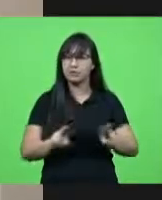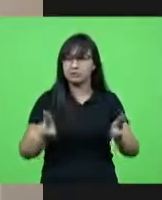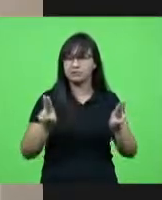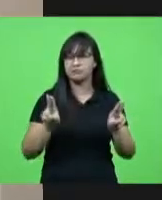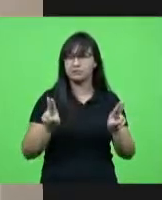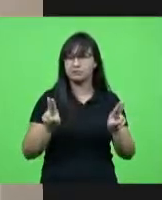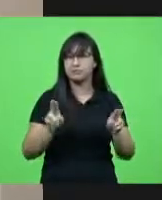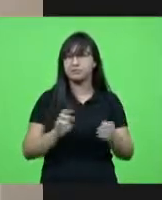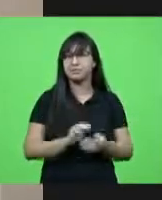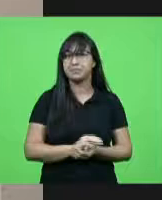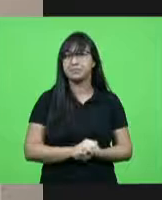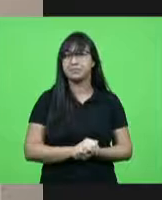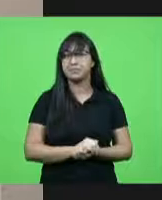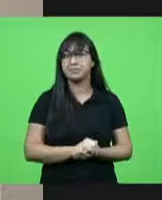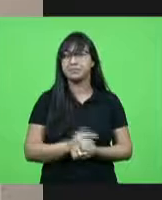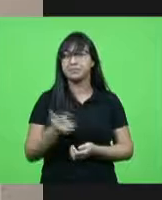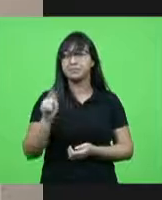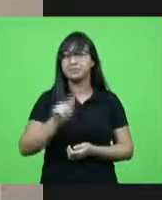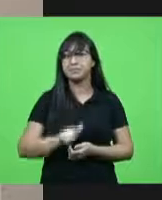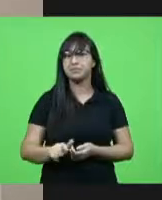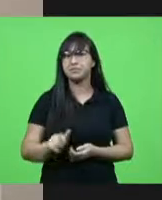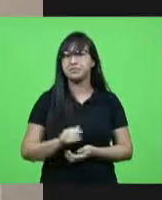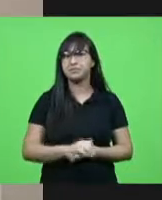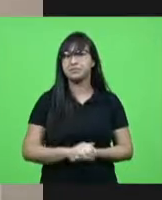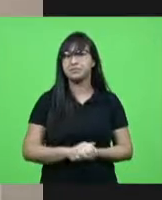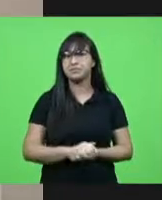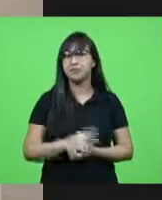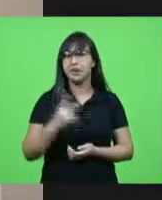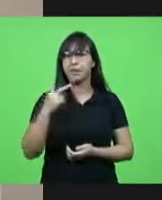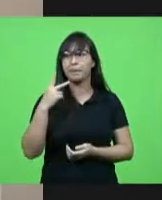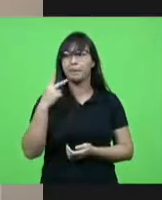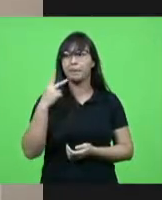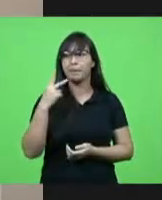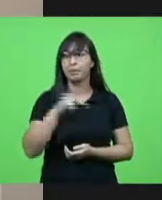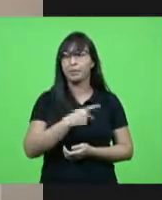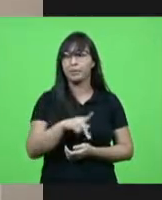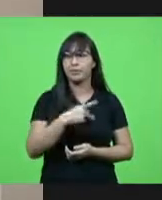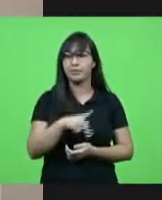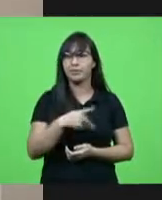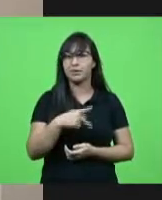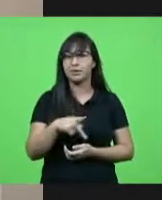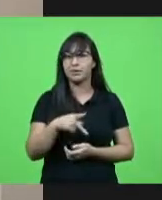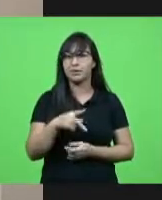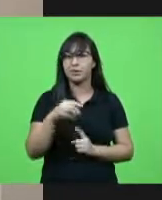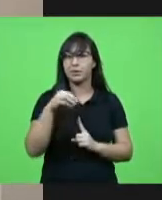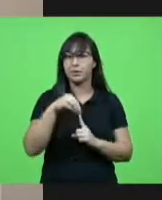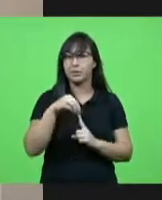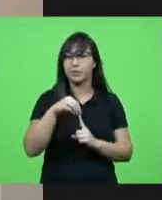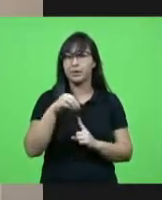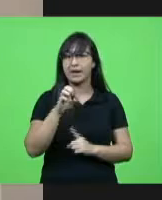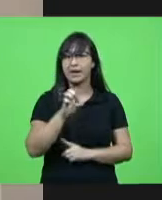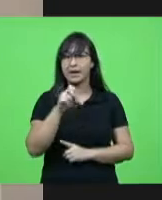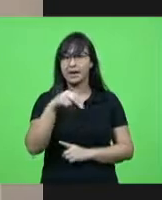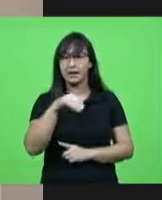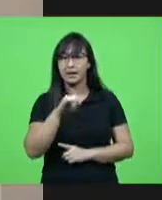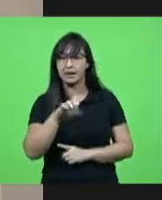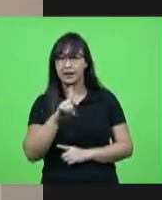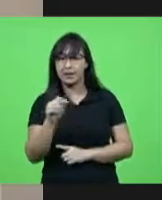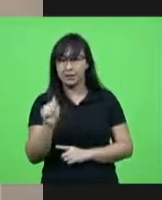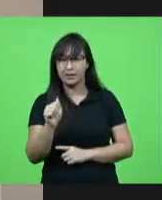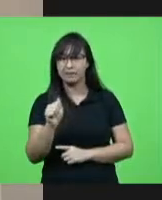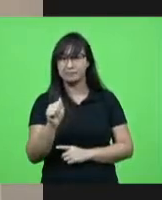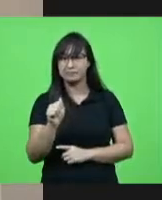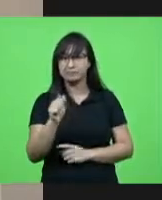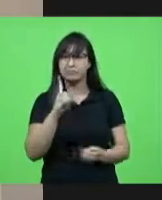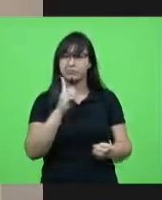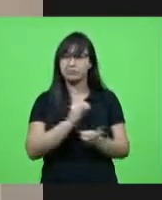e a professora da Universidade Federal do Paraná Eneida Desirê e desse nosso encontro virtual